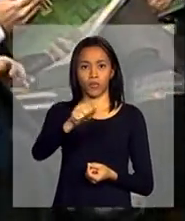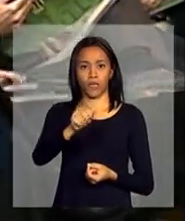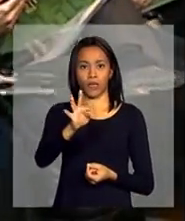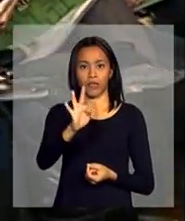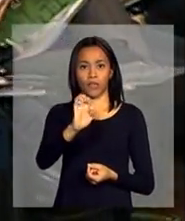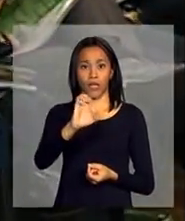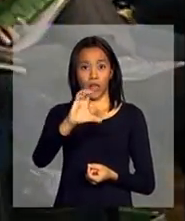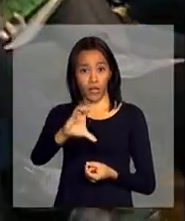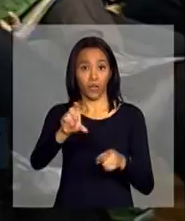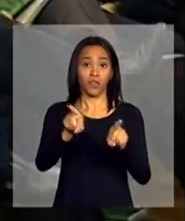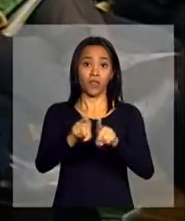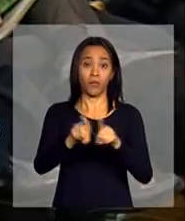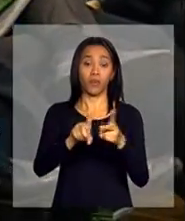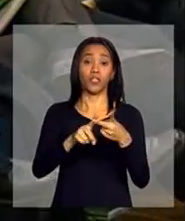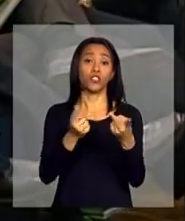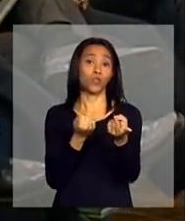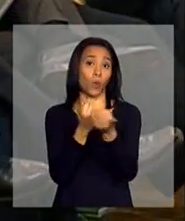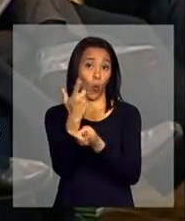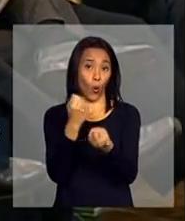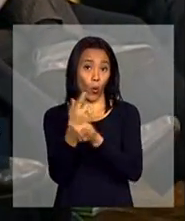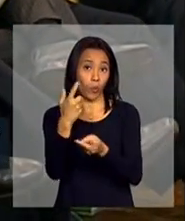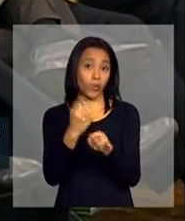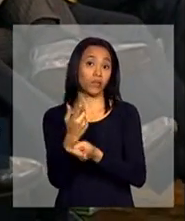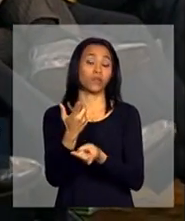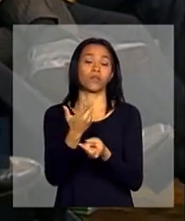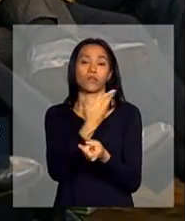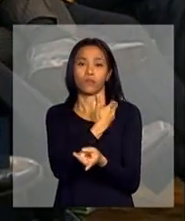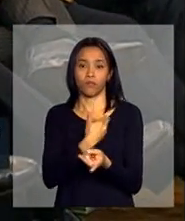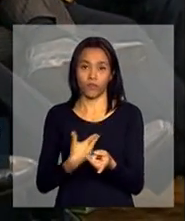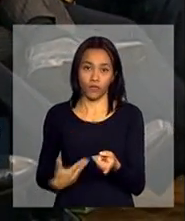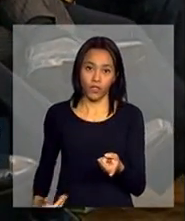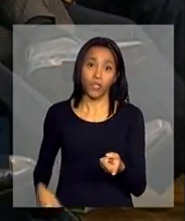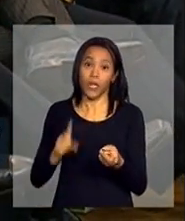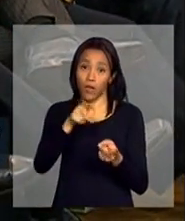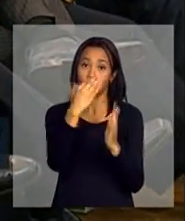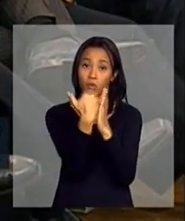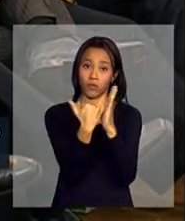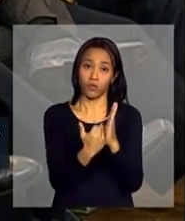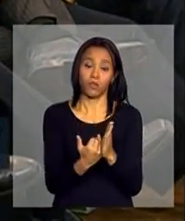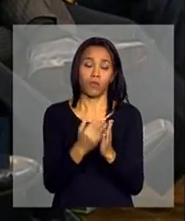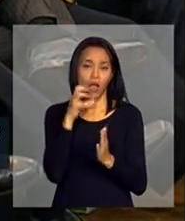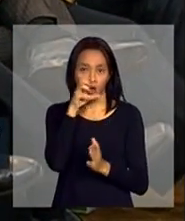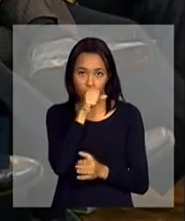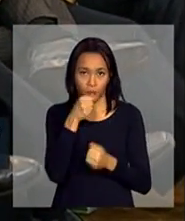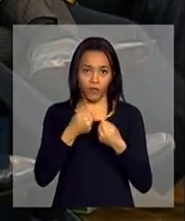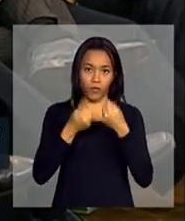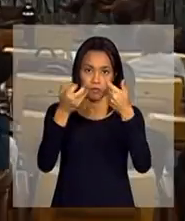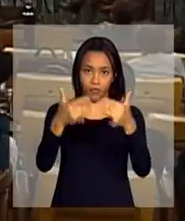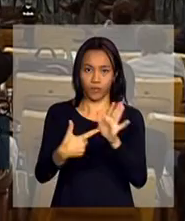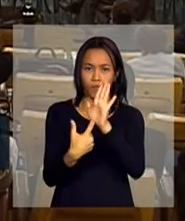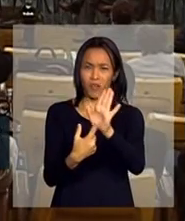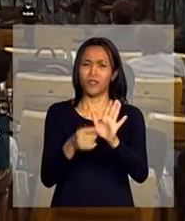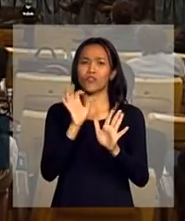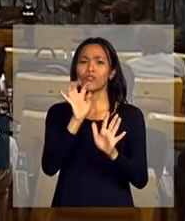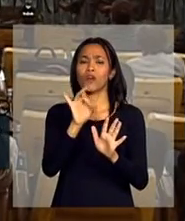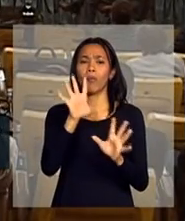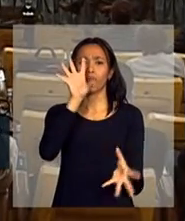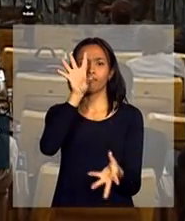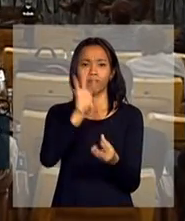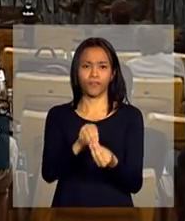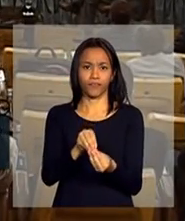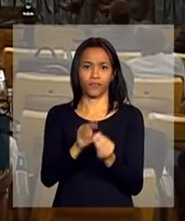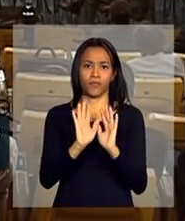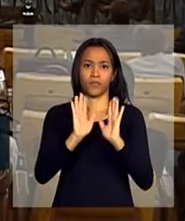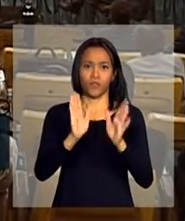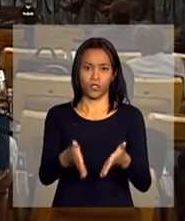programa de compras governamentais. Vou passar rapidamente. Só para terminar, acho